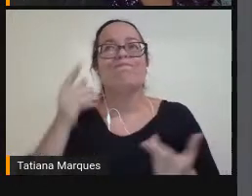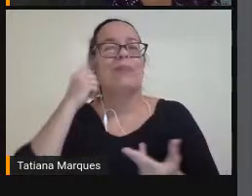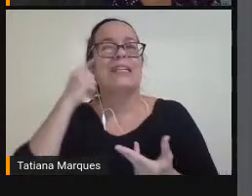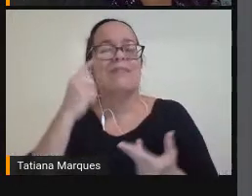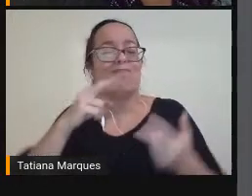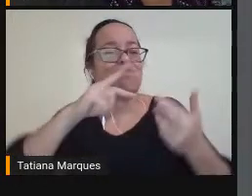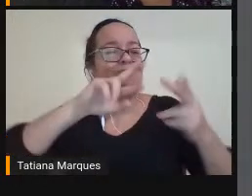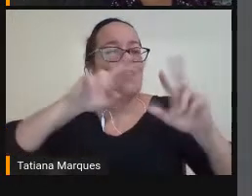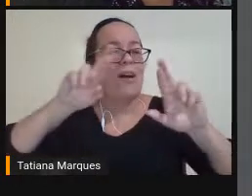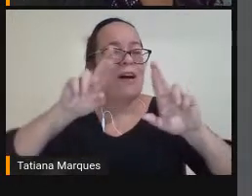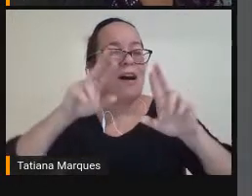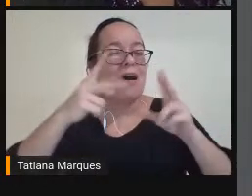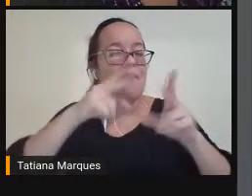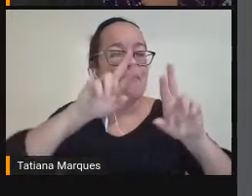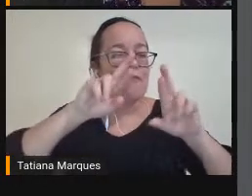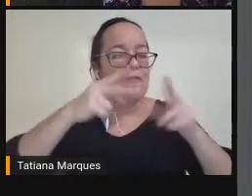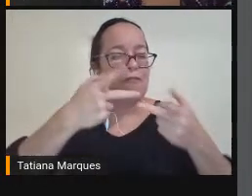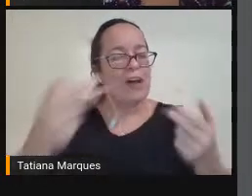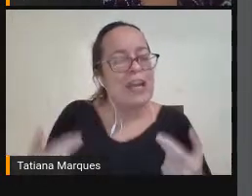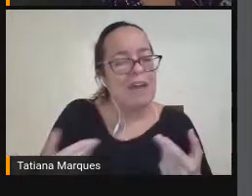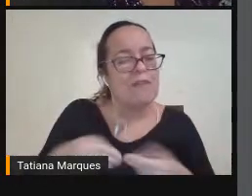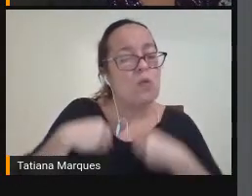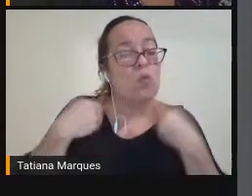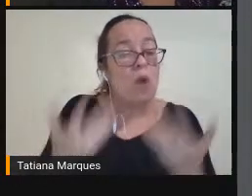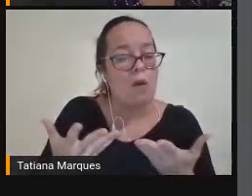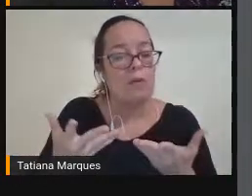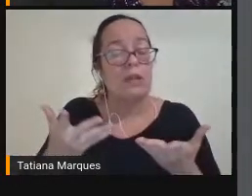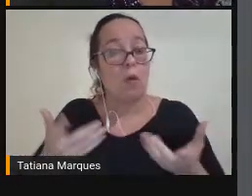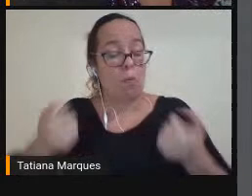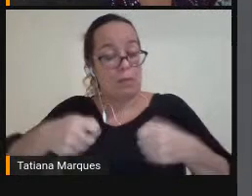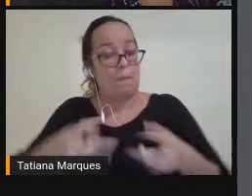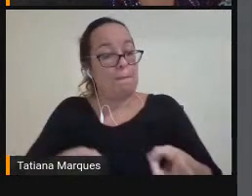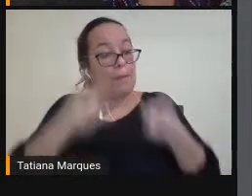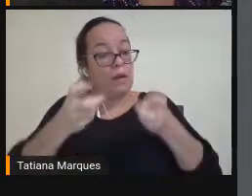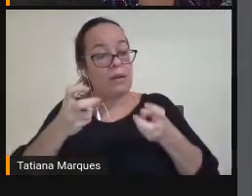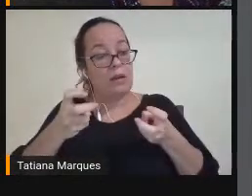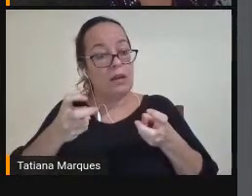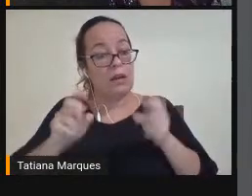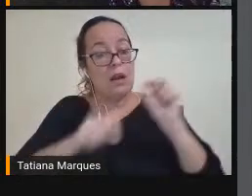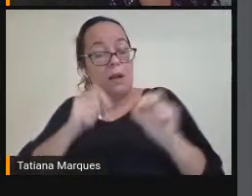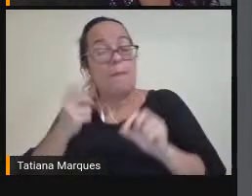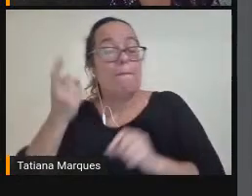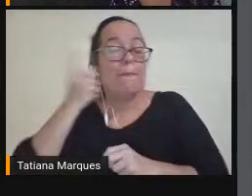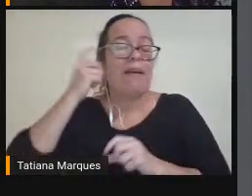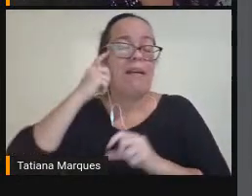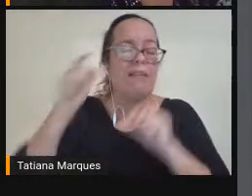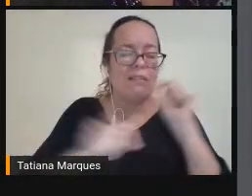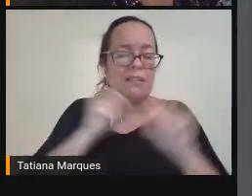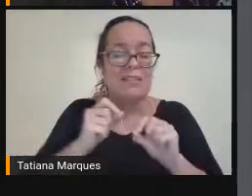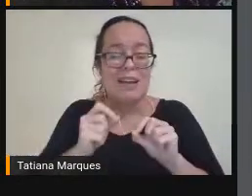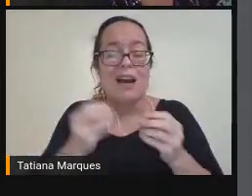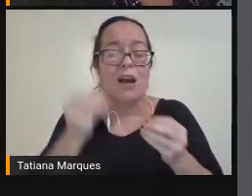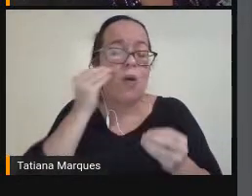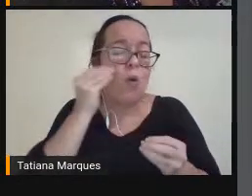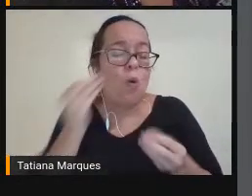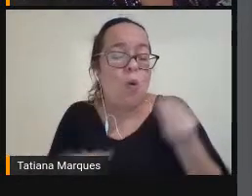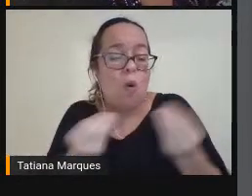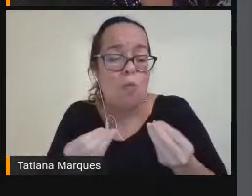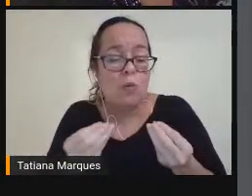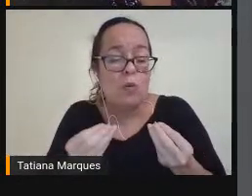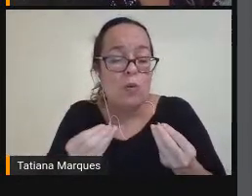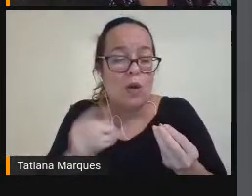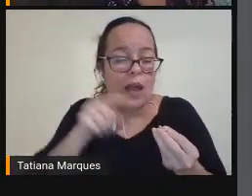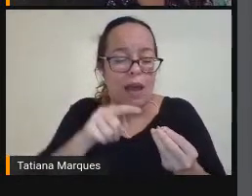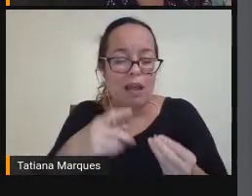Então Sem reconhecer Isso Fica muito Difícil Pensar As oportunidades De comunicação